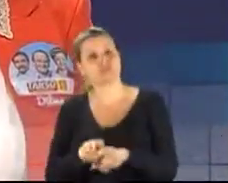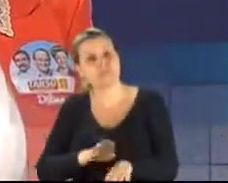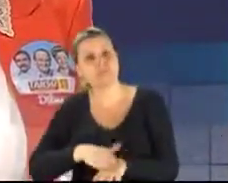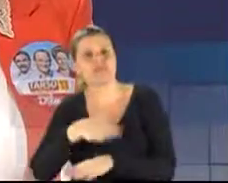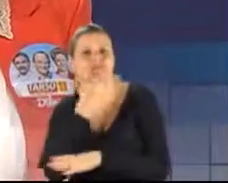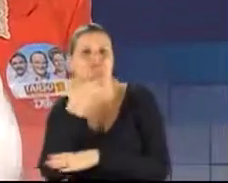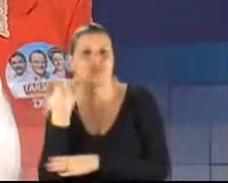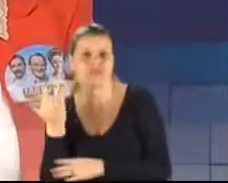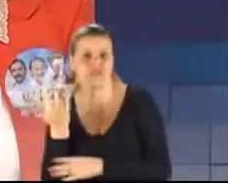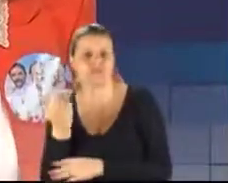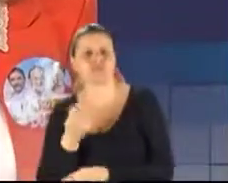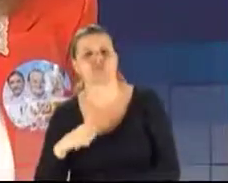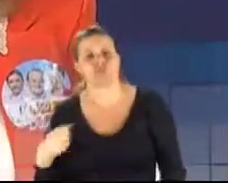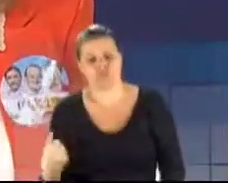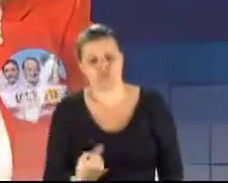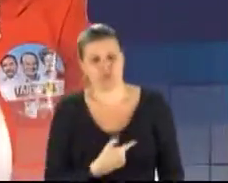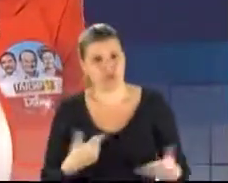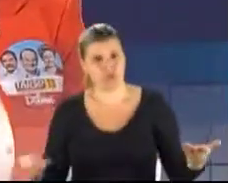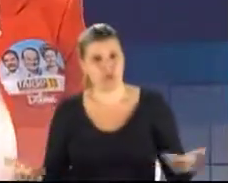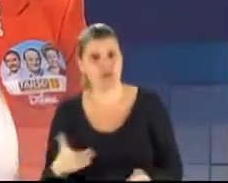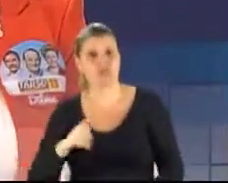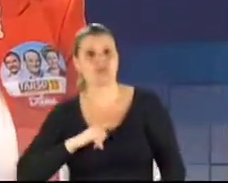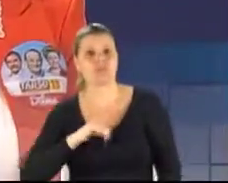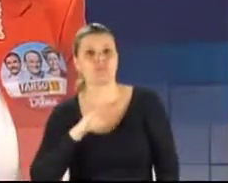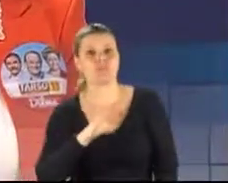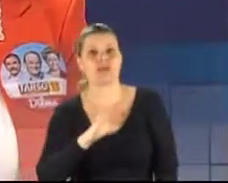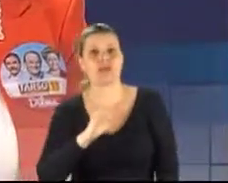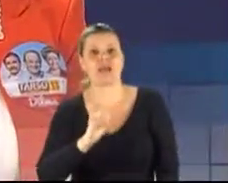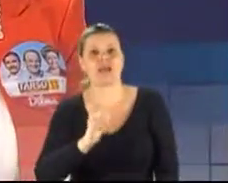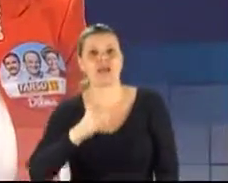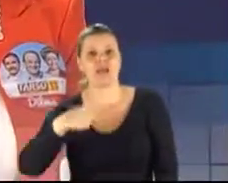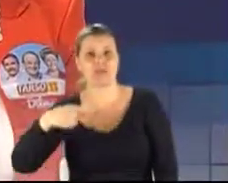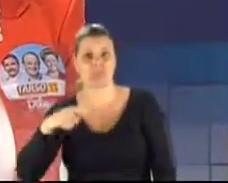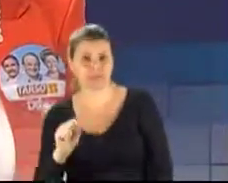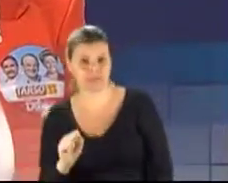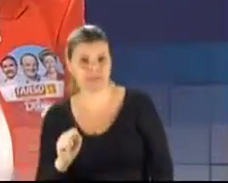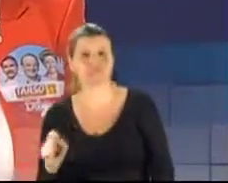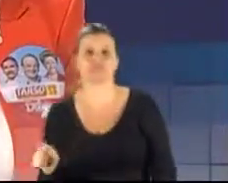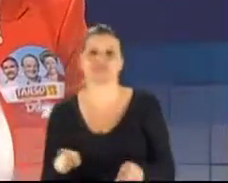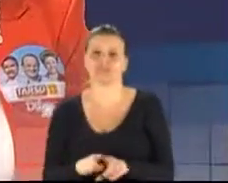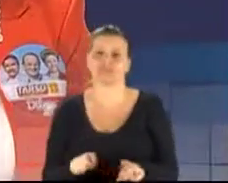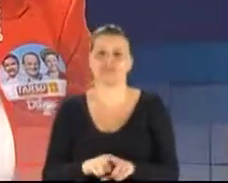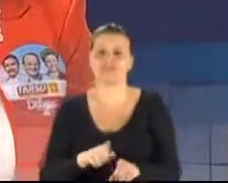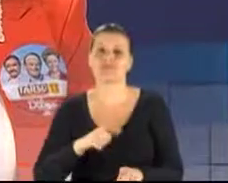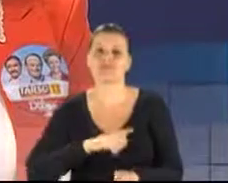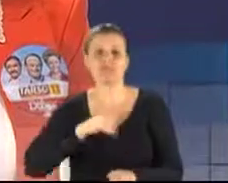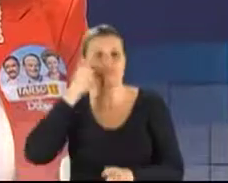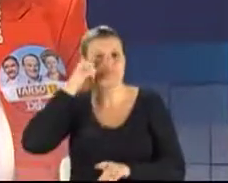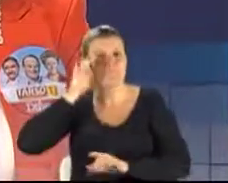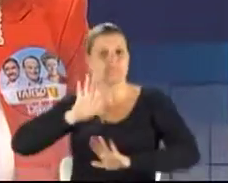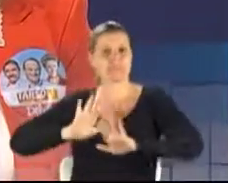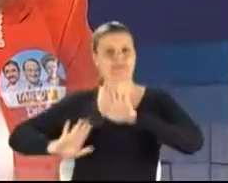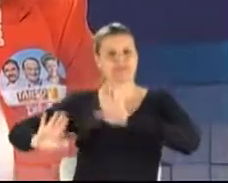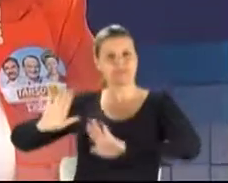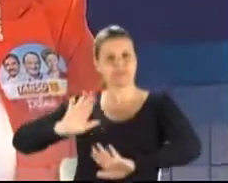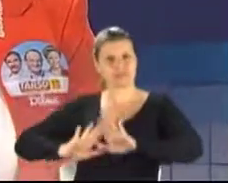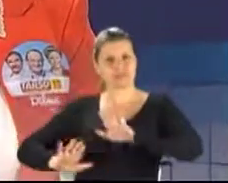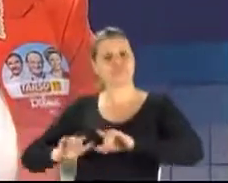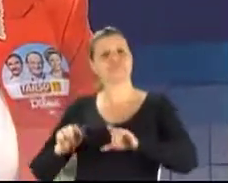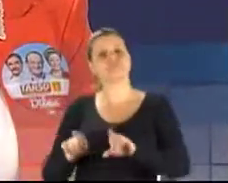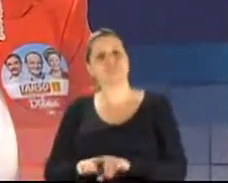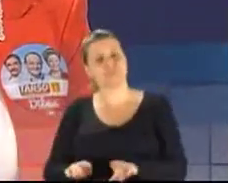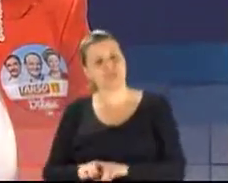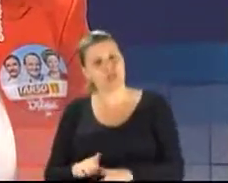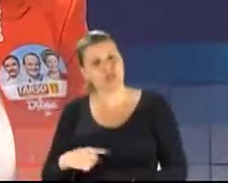Nós estamos com os CAPs, onde também se atende a questão da prevenção. E nós investimos